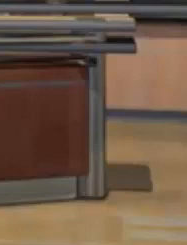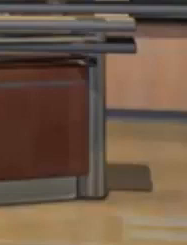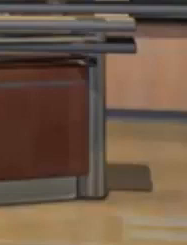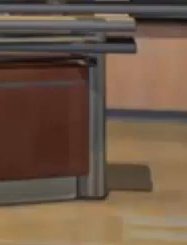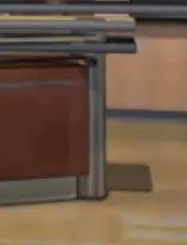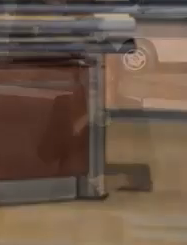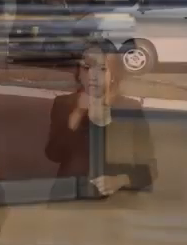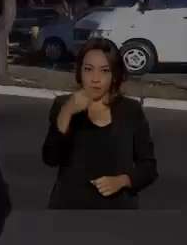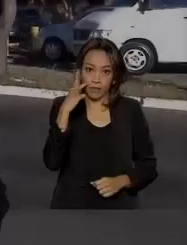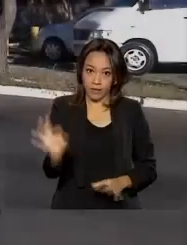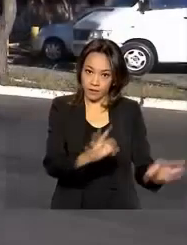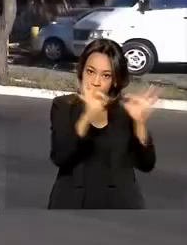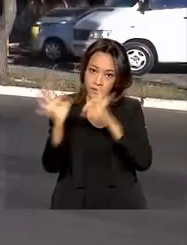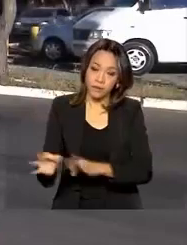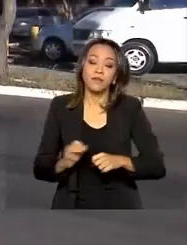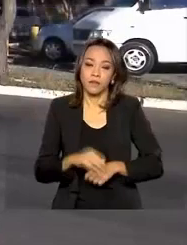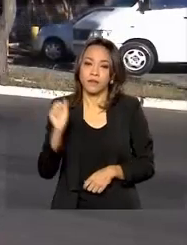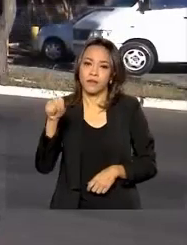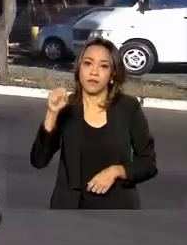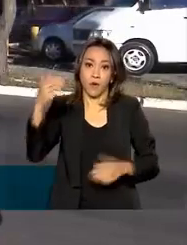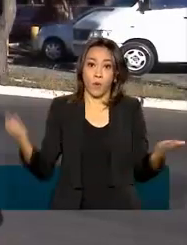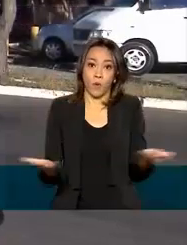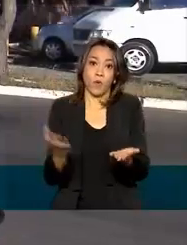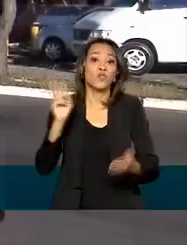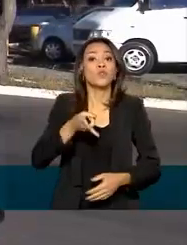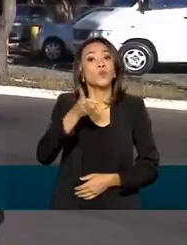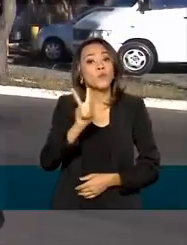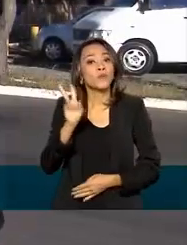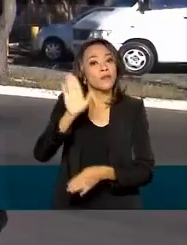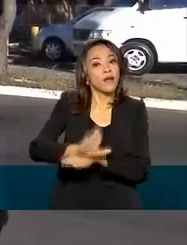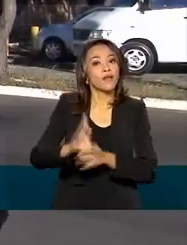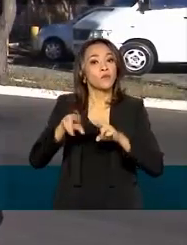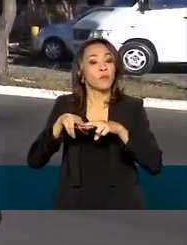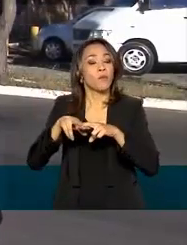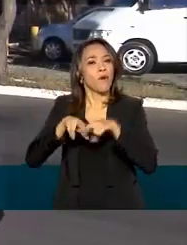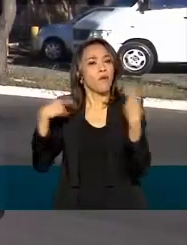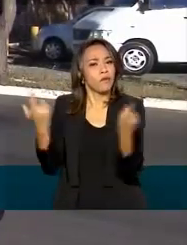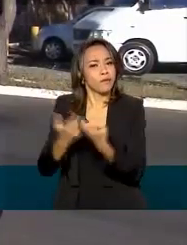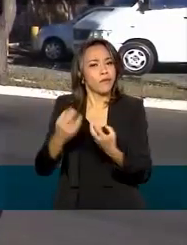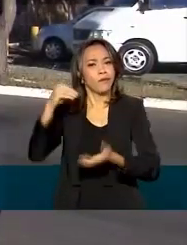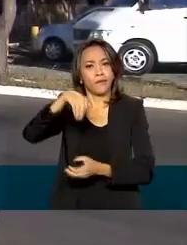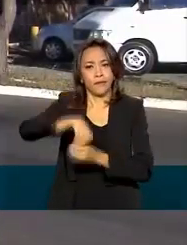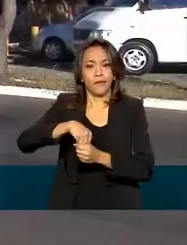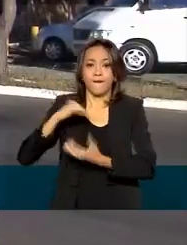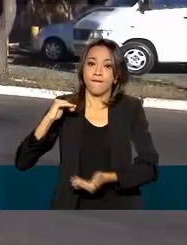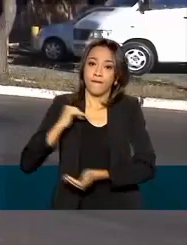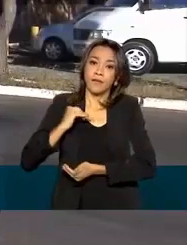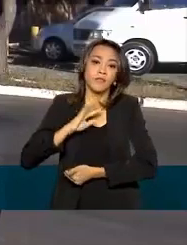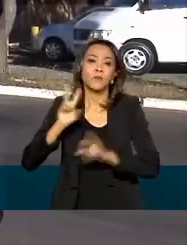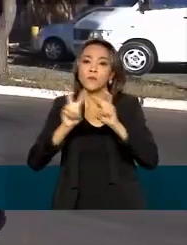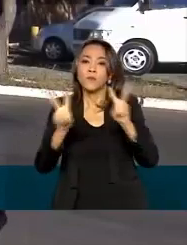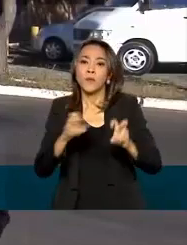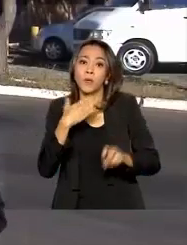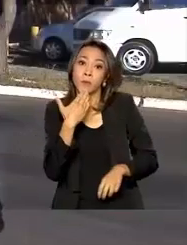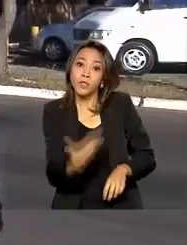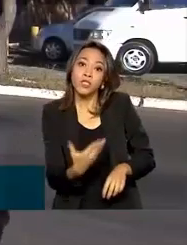russa Sputnik V. Está previsto para hoje, às duas da tarde, essa reunião da diretoria da Anvisa para decidir sobre esse pedido do uso